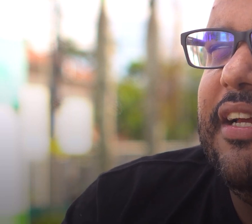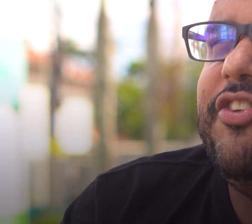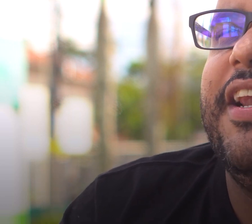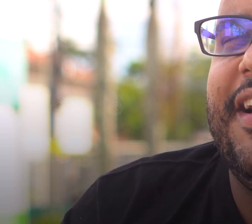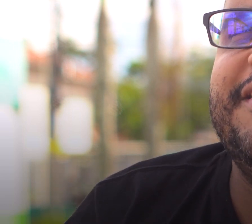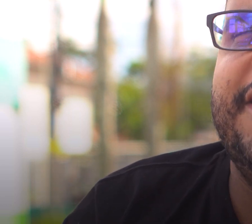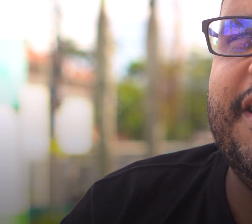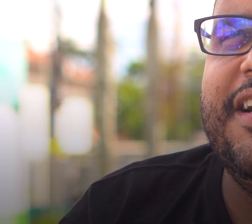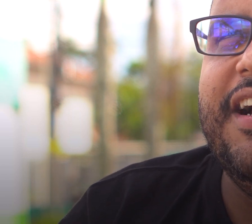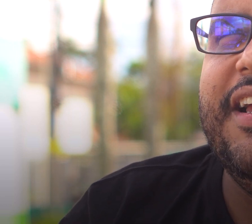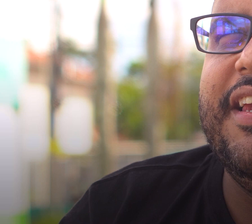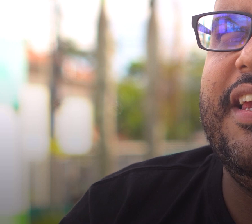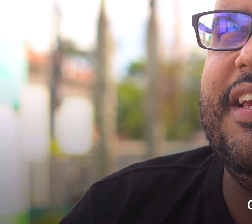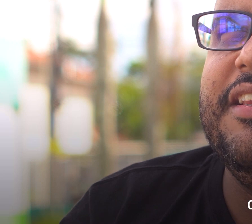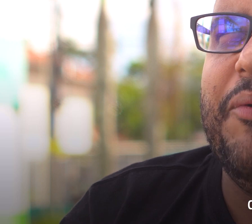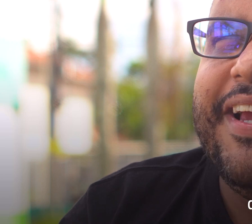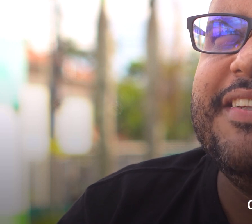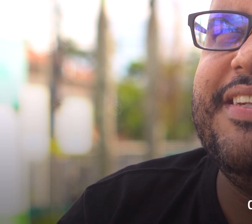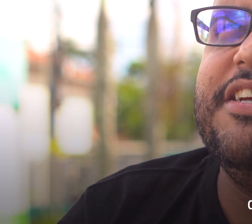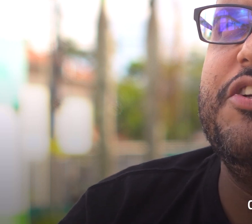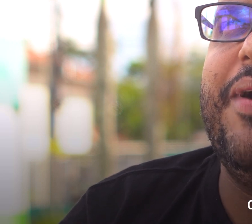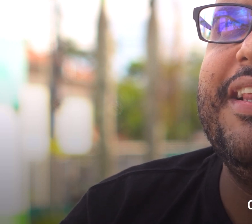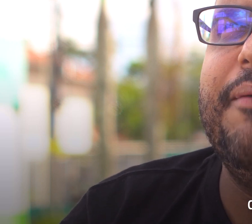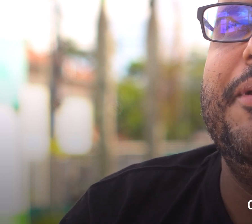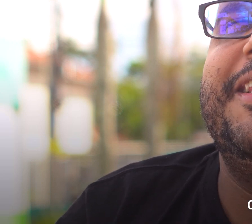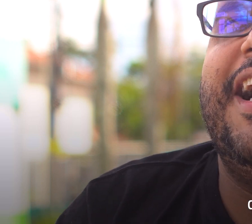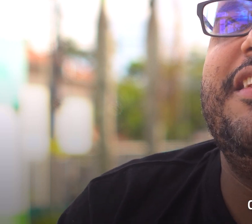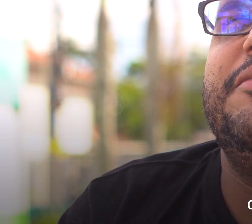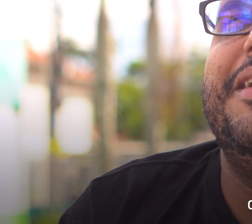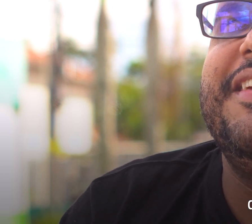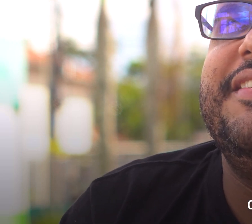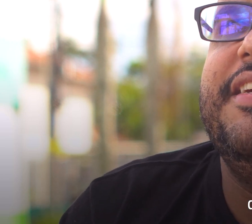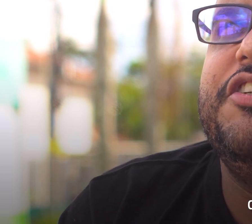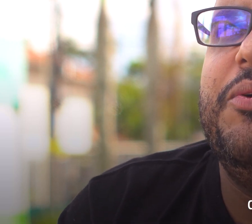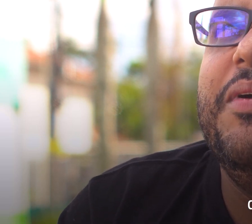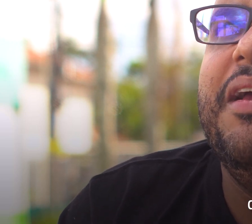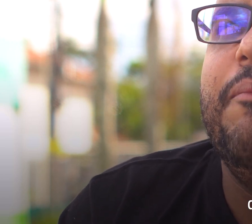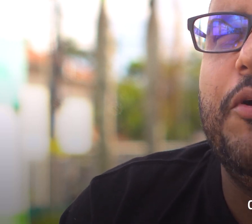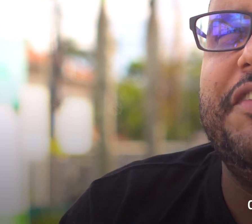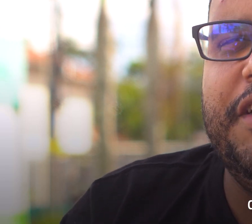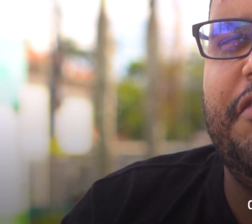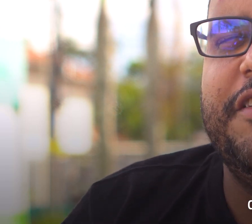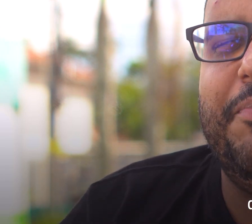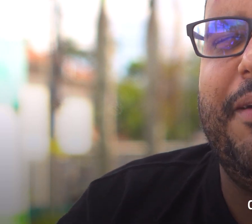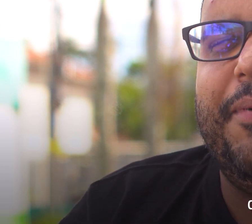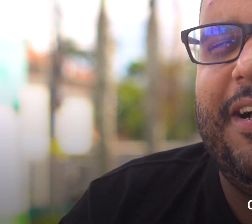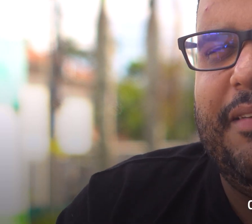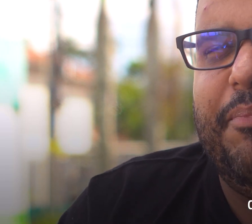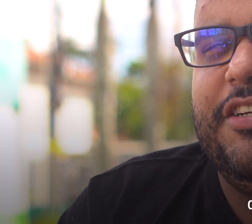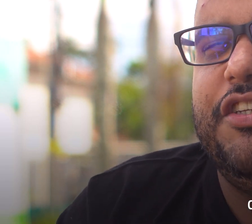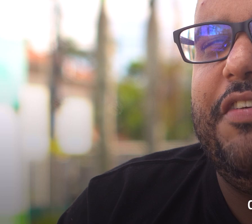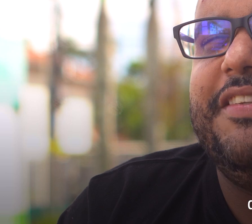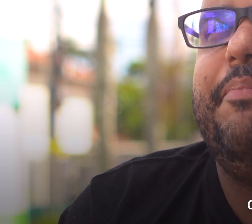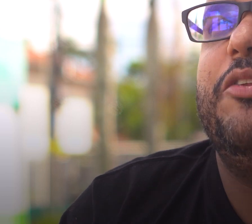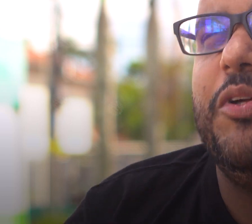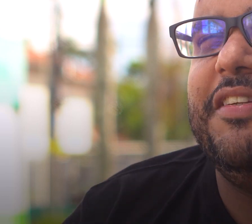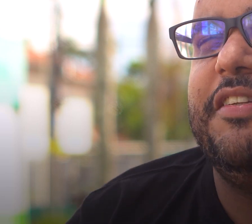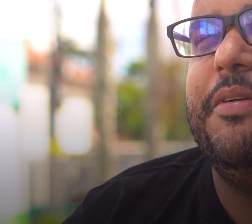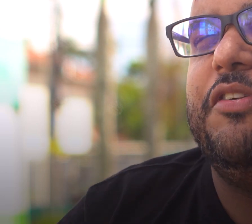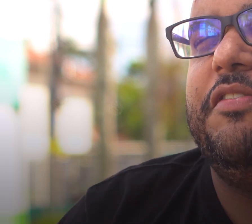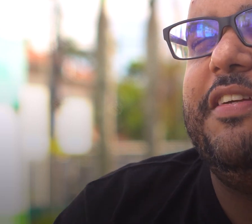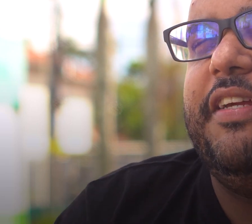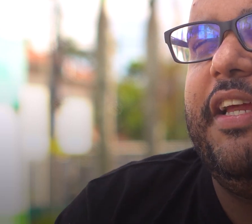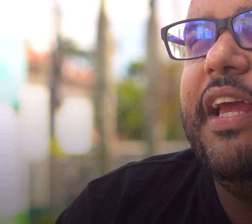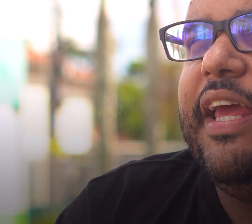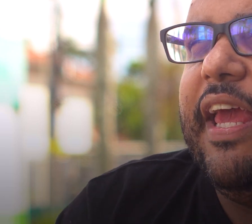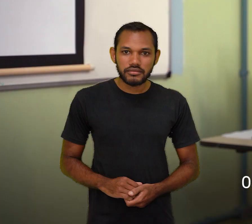lazer que não é que sejam adaptadas, mas que sejam possíveis para a gente fazer, para todas